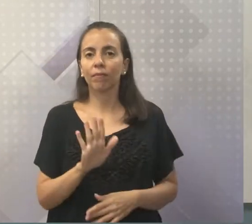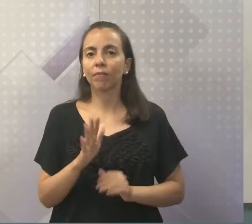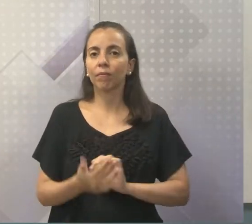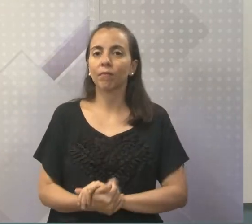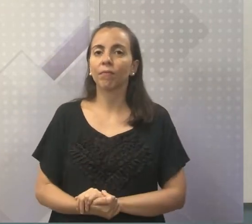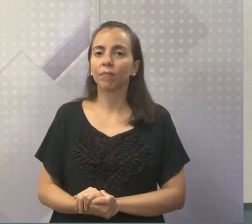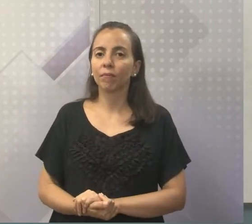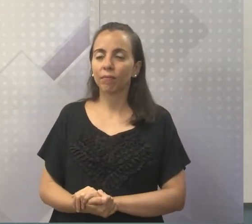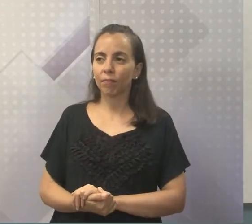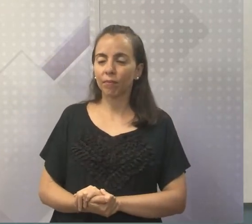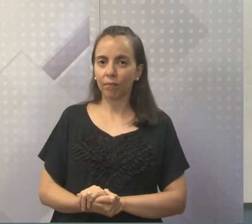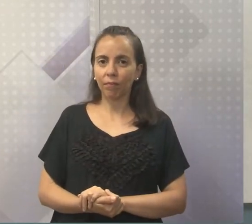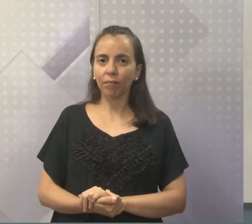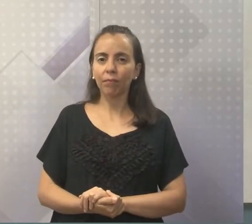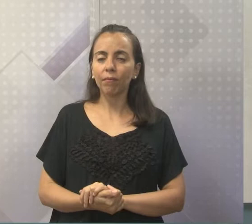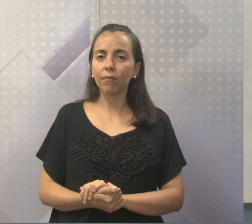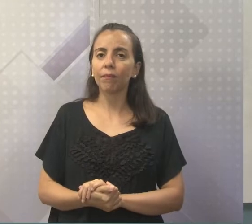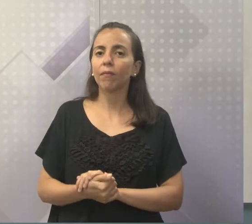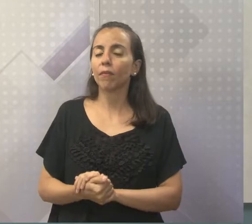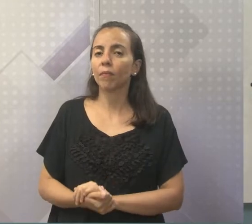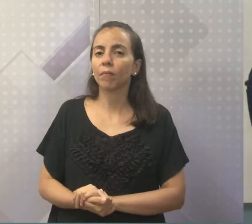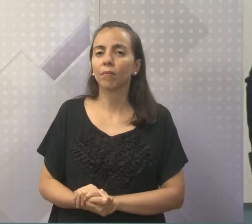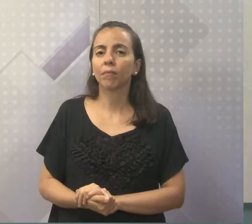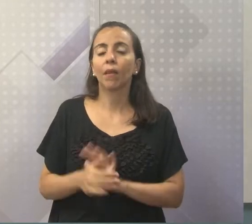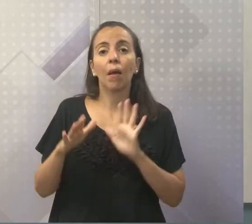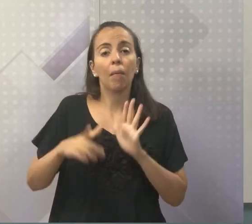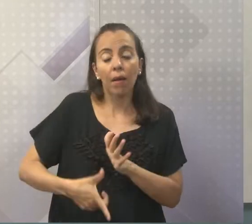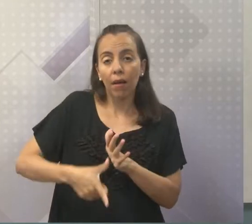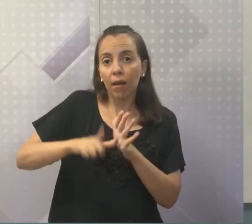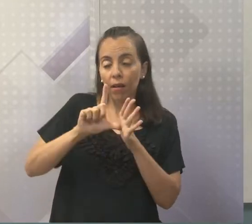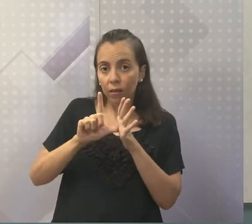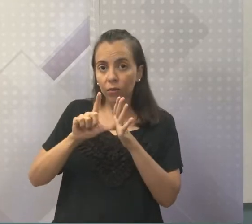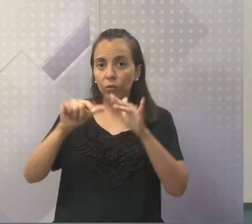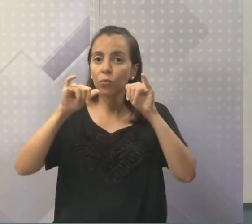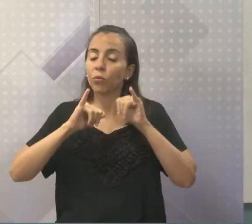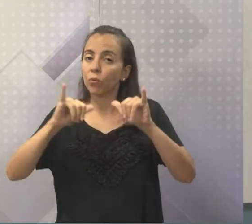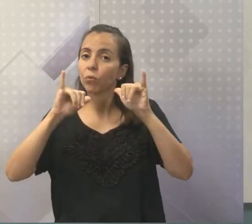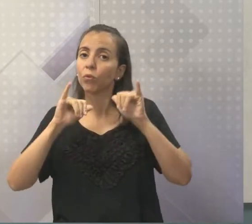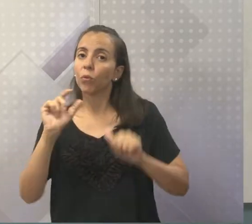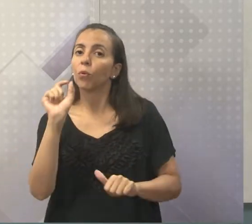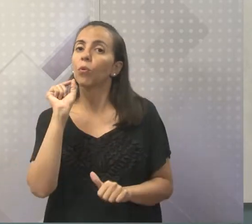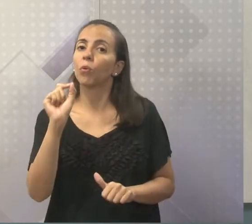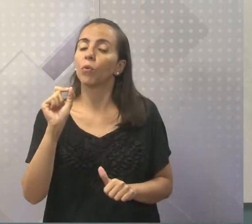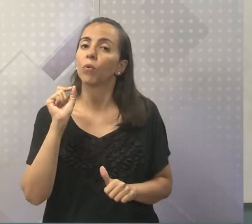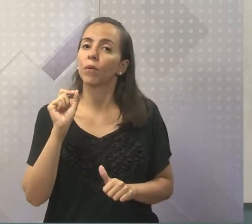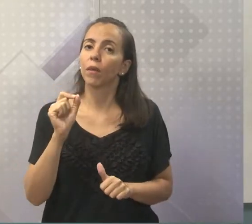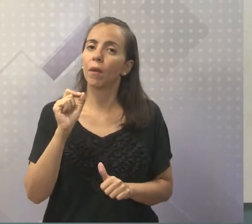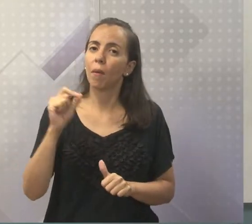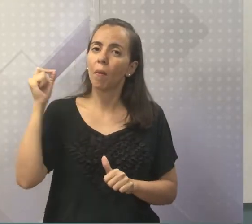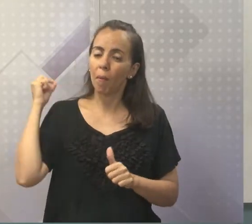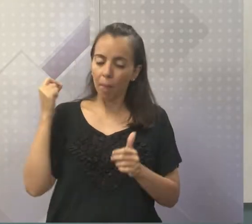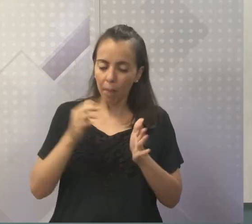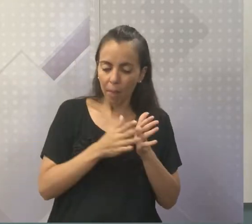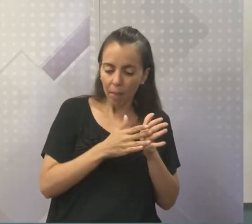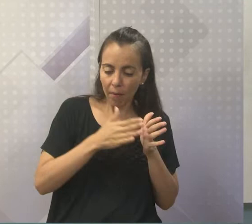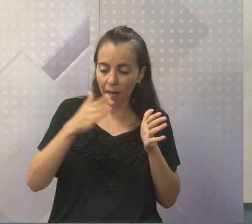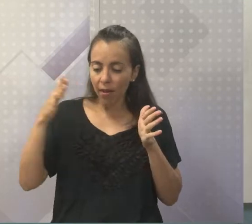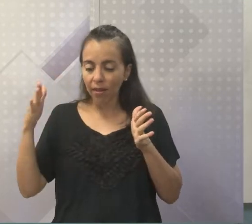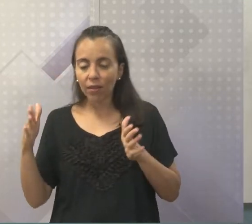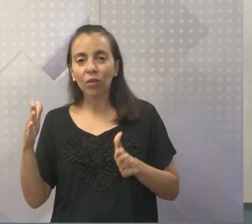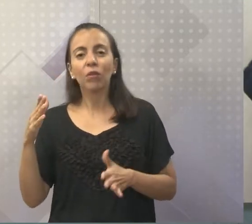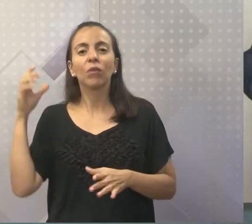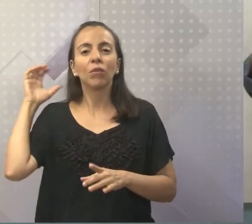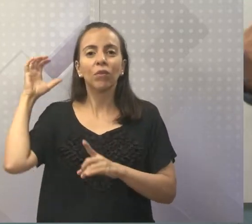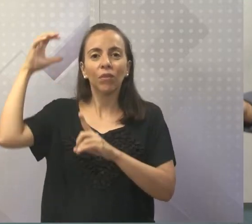Olha só, antes de tudo, eu gostaria de dizer a vocês que durante o império, muitos foram